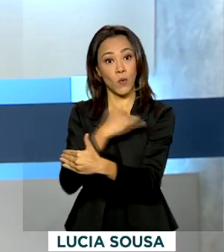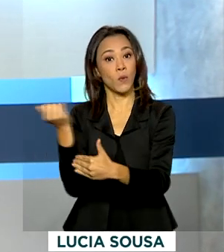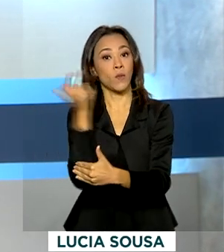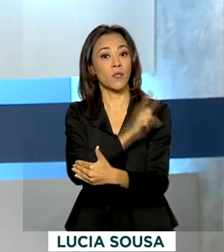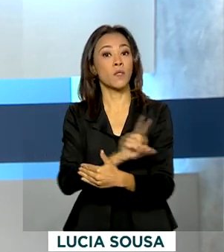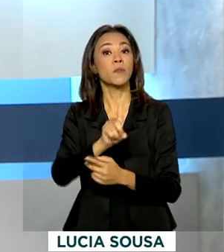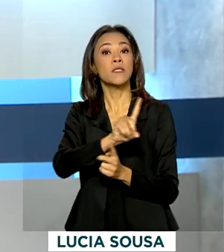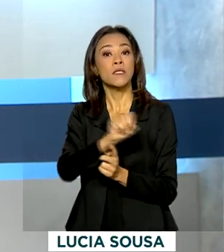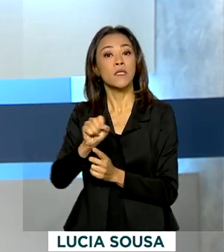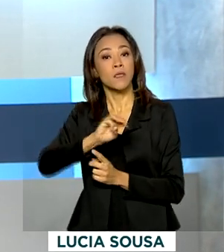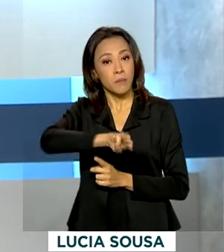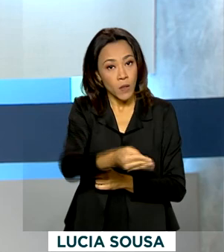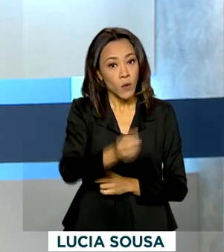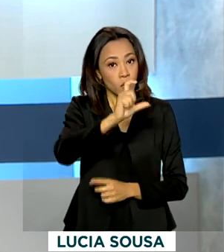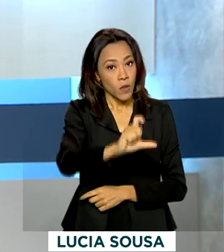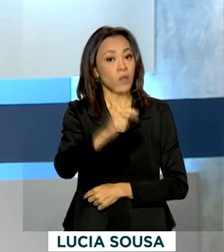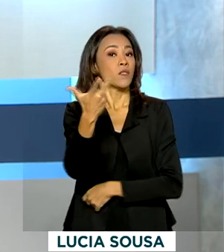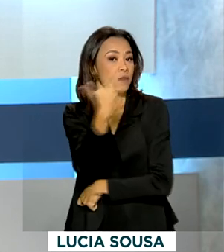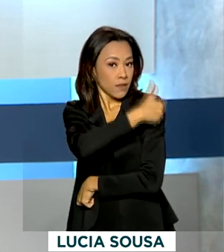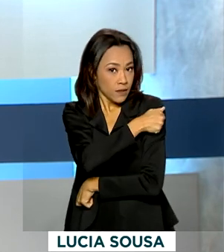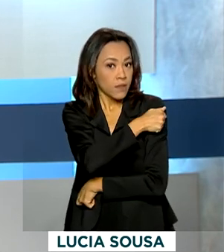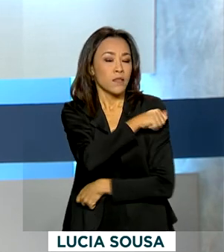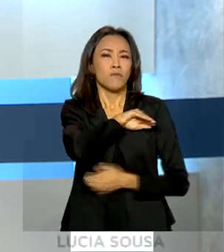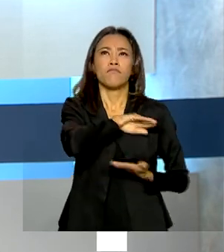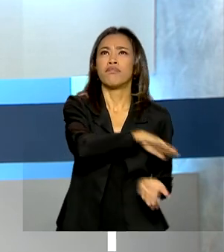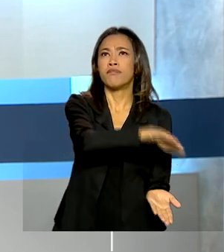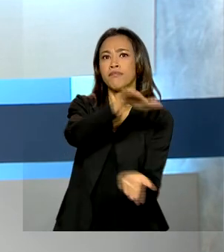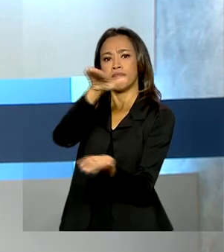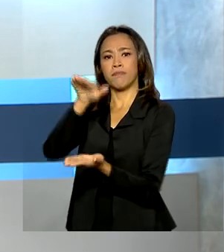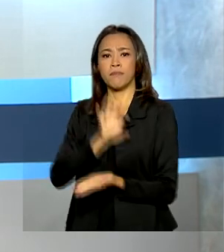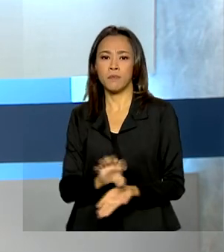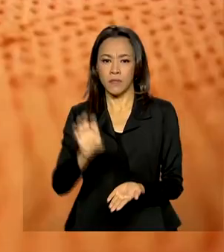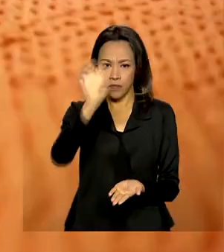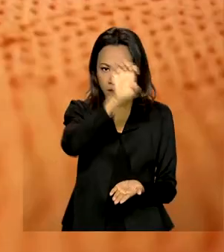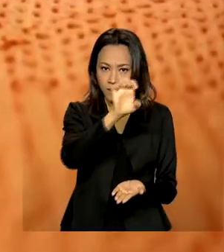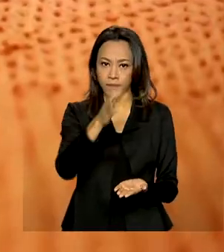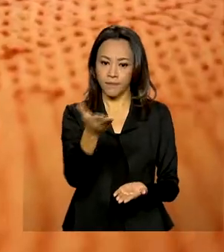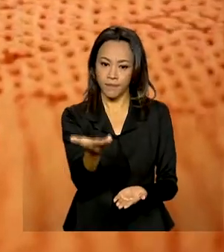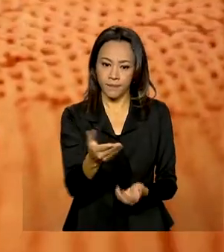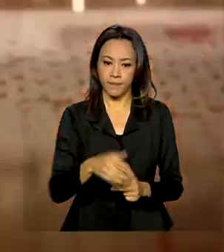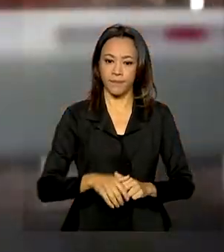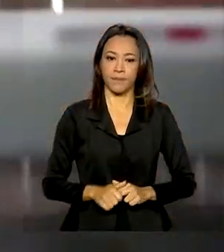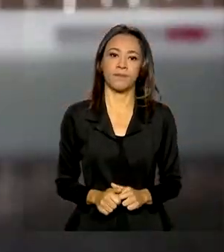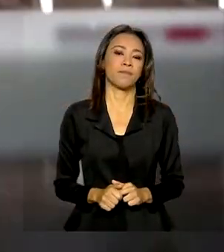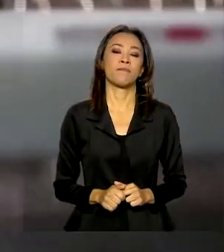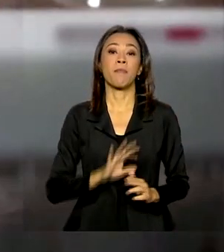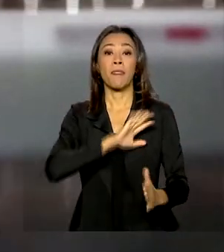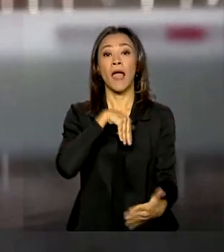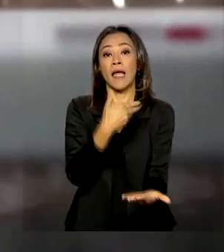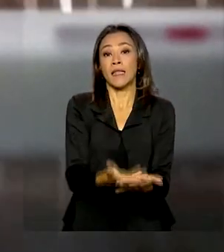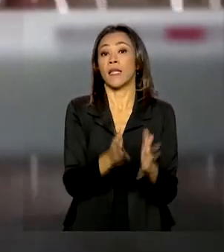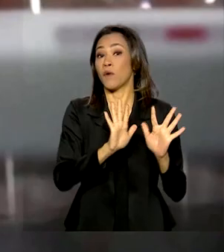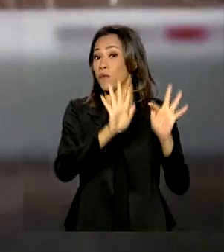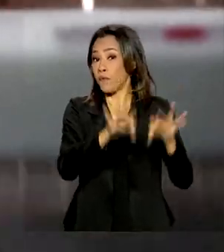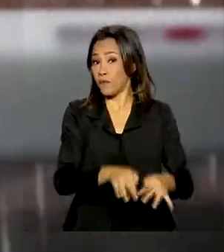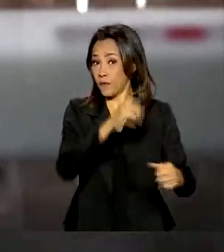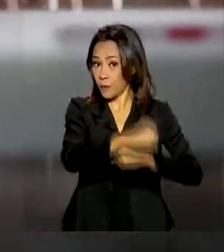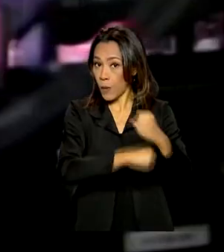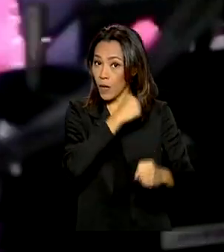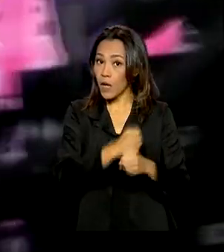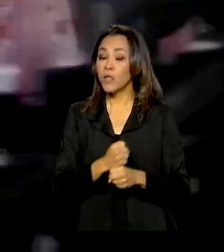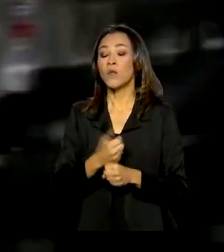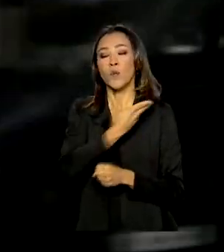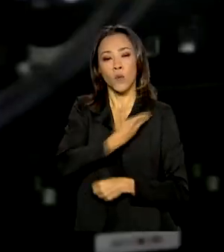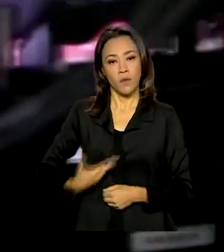milhões de doses de vacinas distribuídas para todos os estados. Até o fim do ano, o investimento do governo